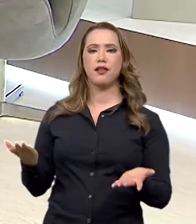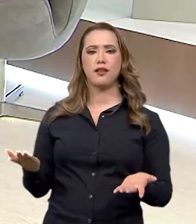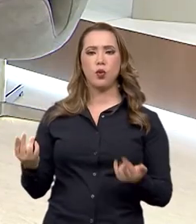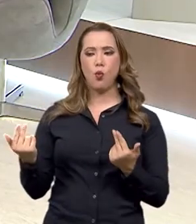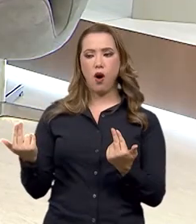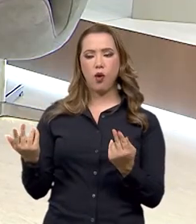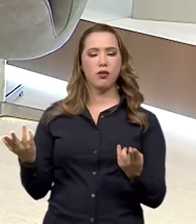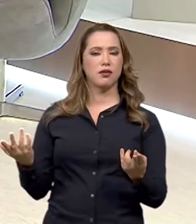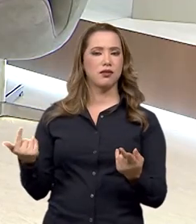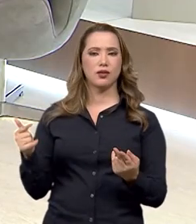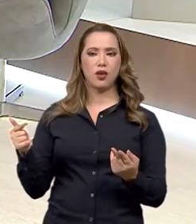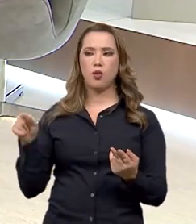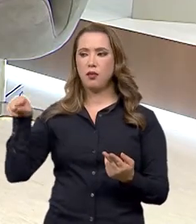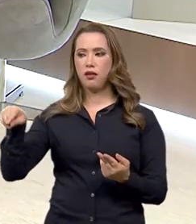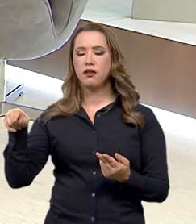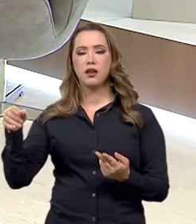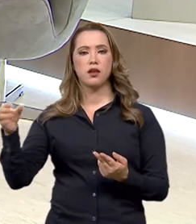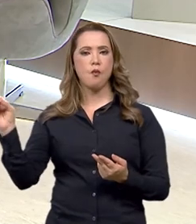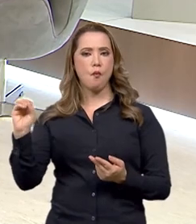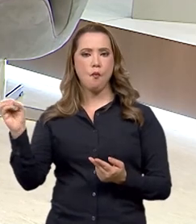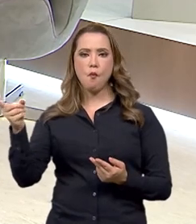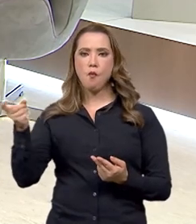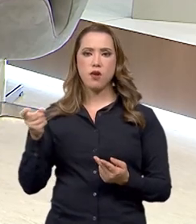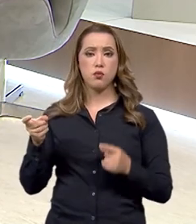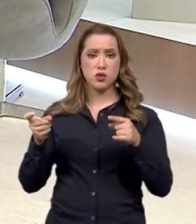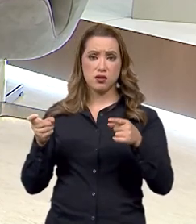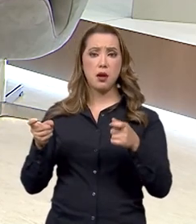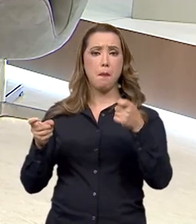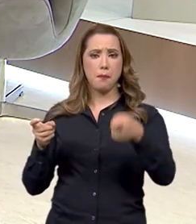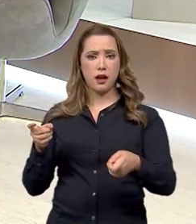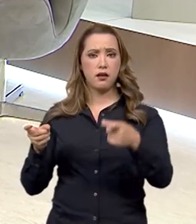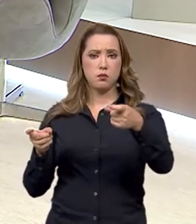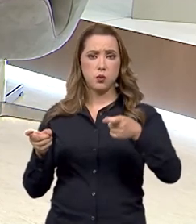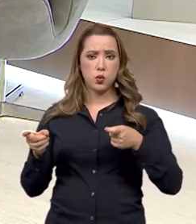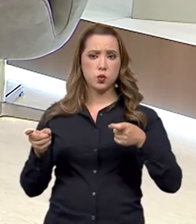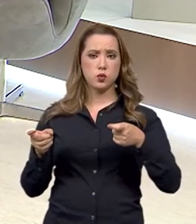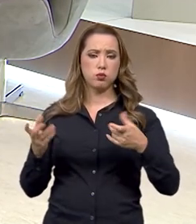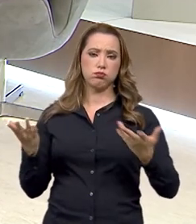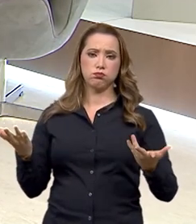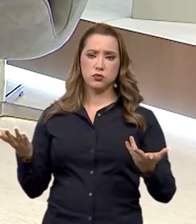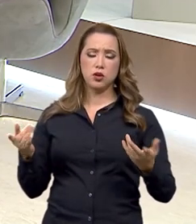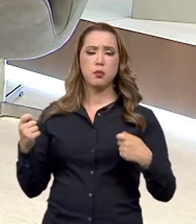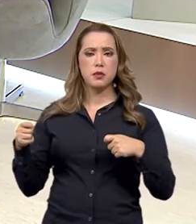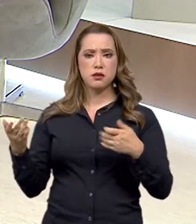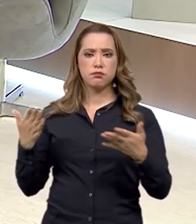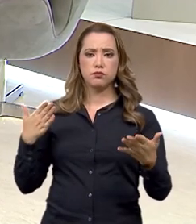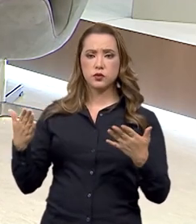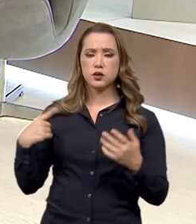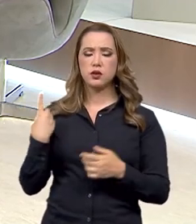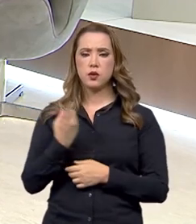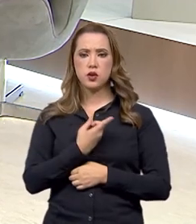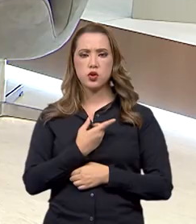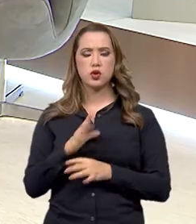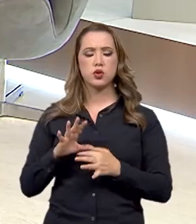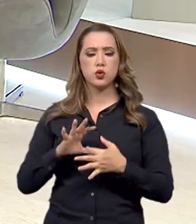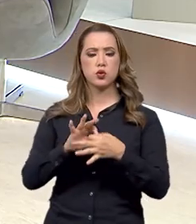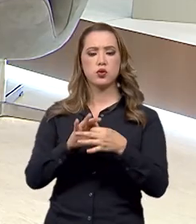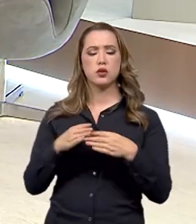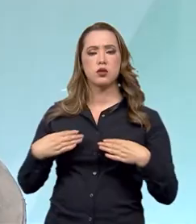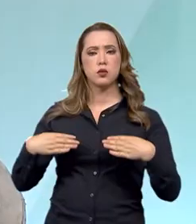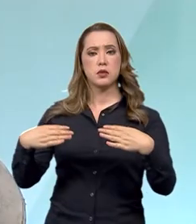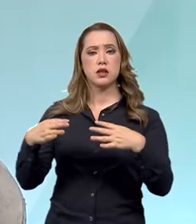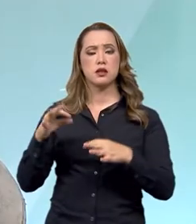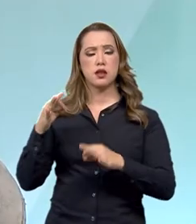já entra em campo perdendo. Exatamente. A Receita Federal intercedeu. Nós também temos o apoio do Ministério da